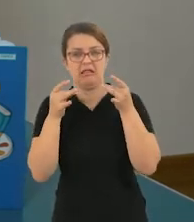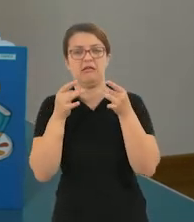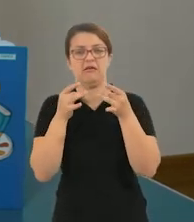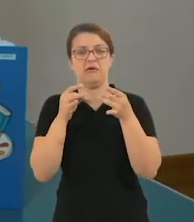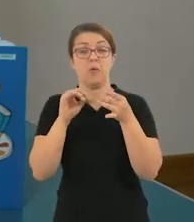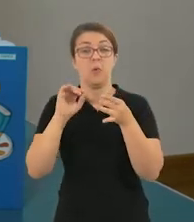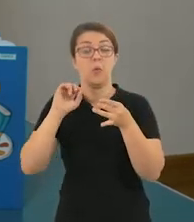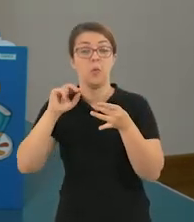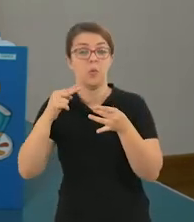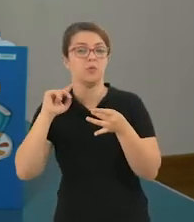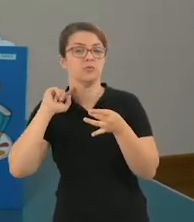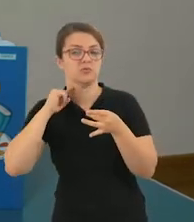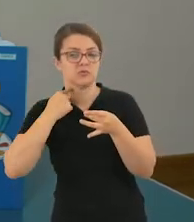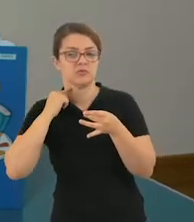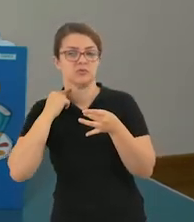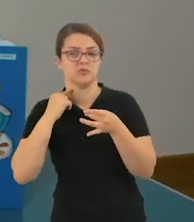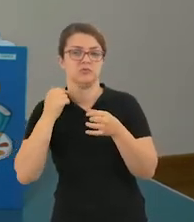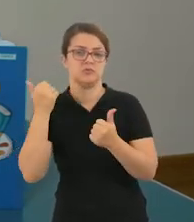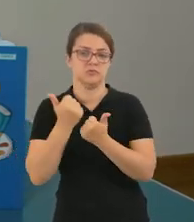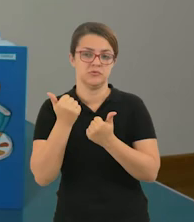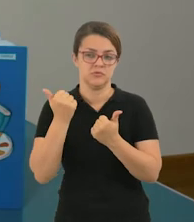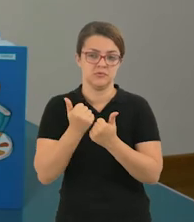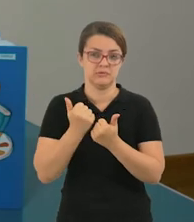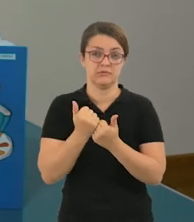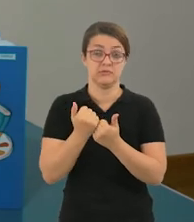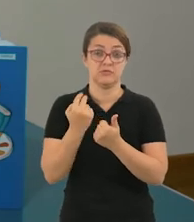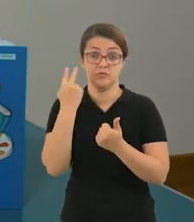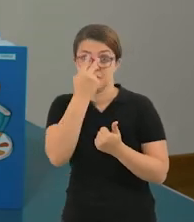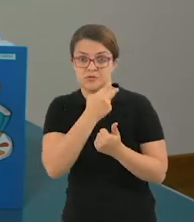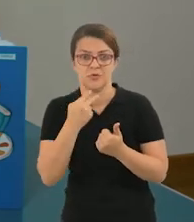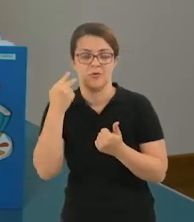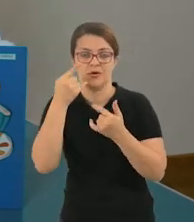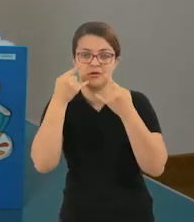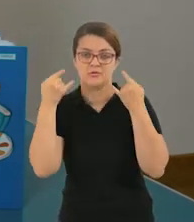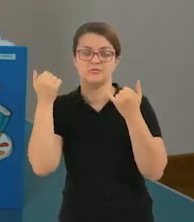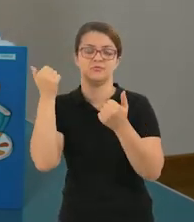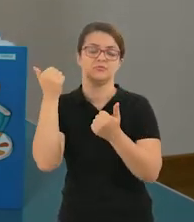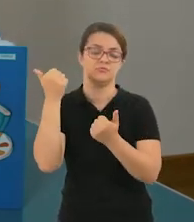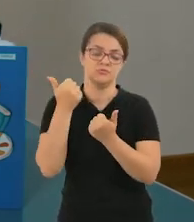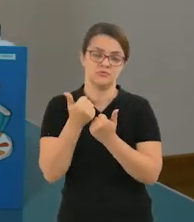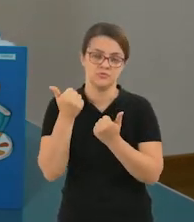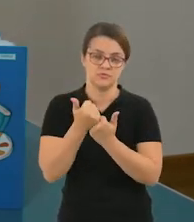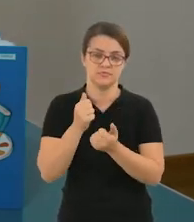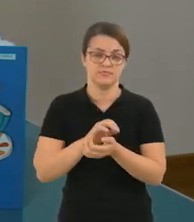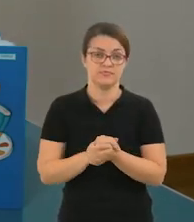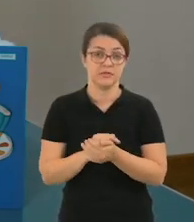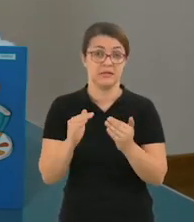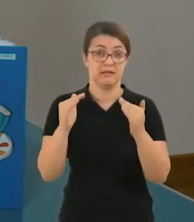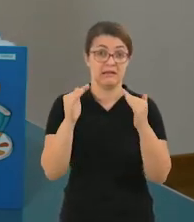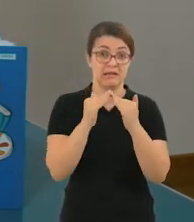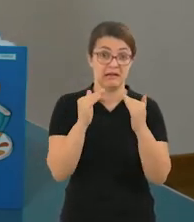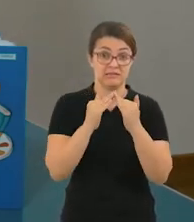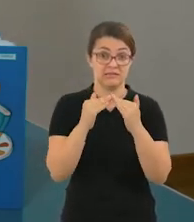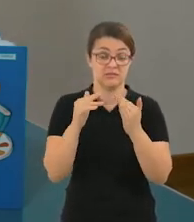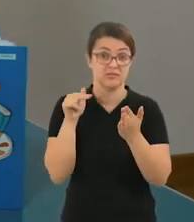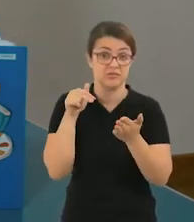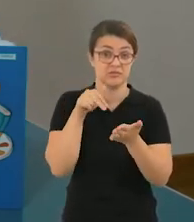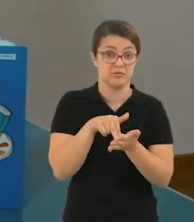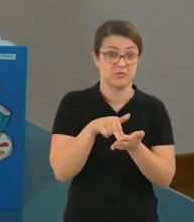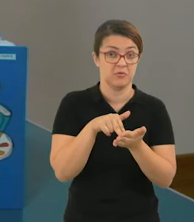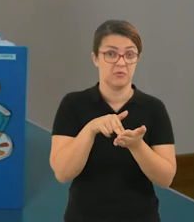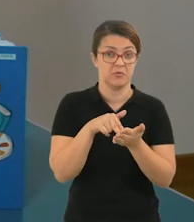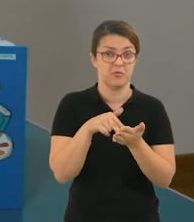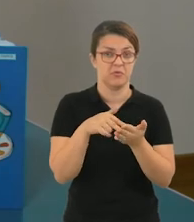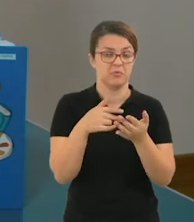horas, lembrando que a gente não pode permanecer por mais de duas horas com a mesma máscara, tá bom? Ao chegar em casa, não deixe a